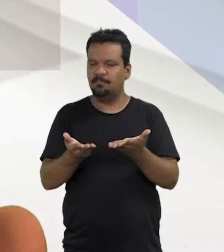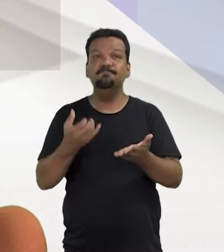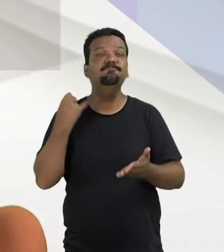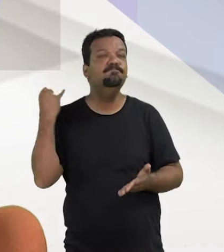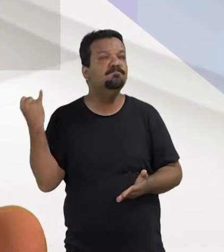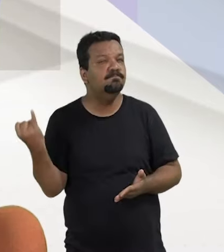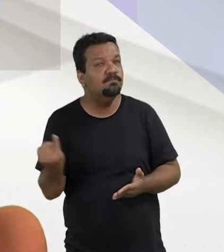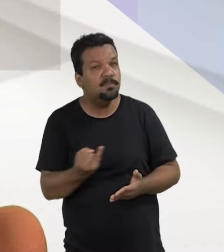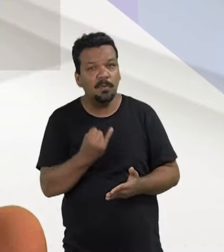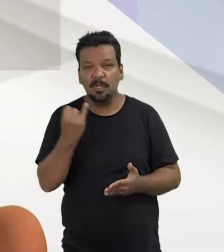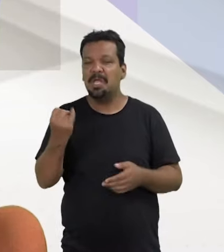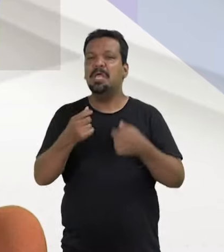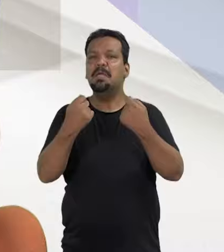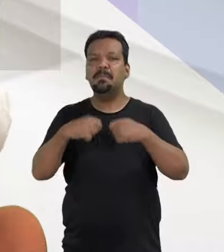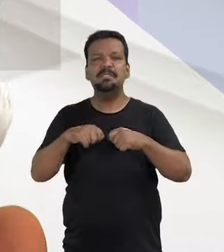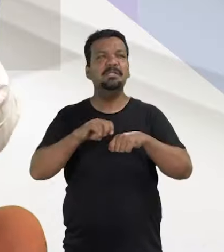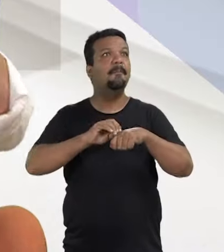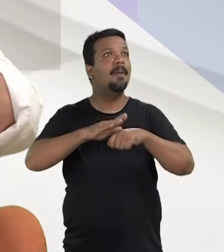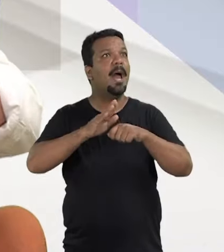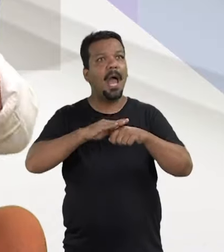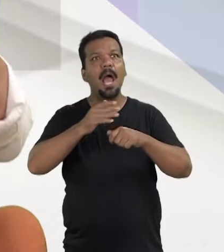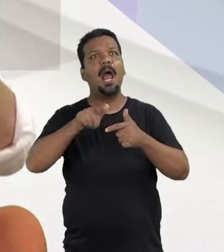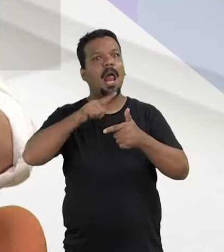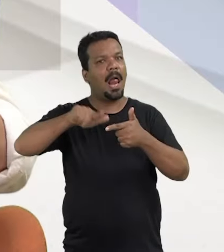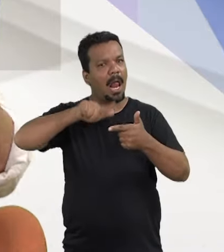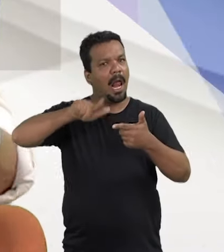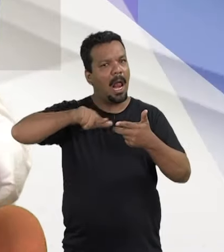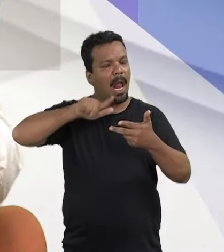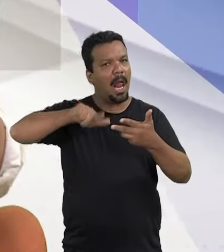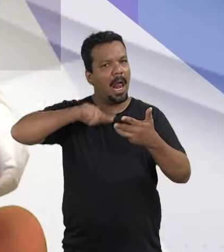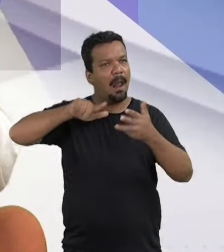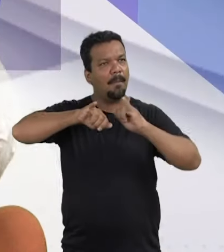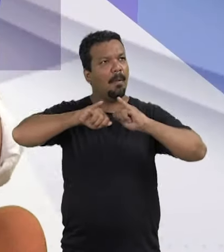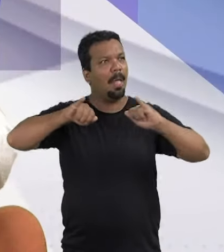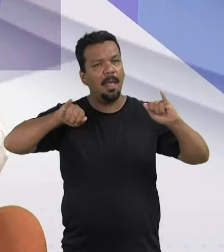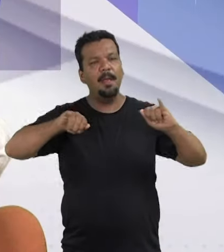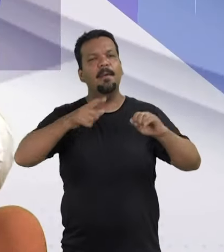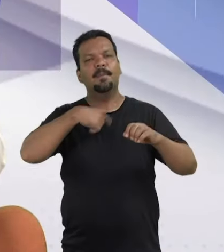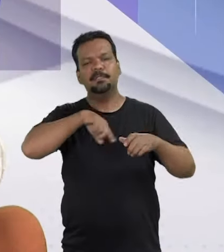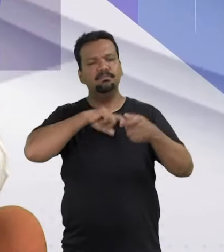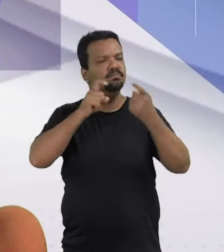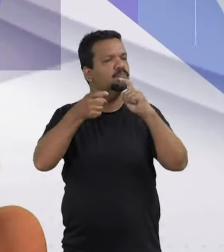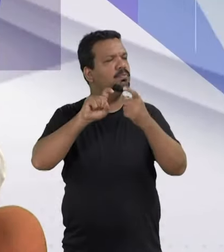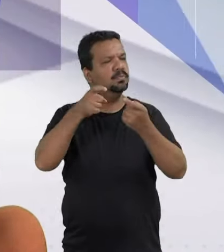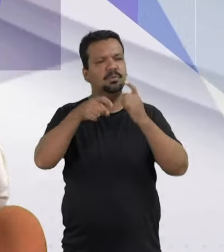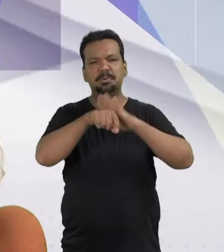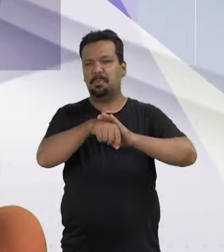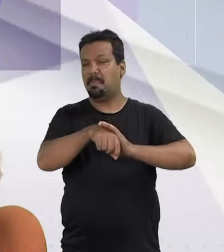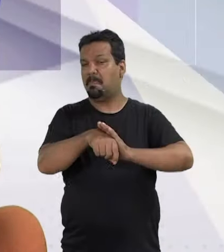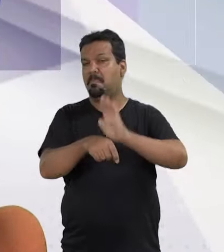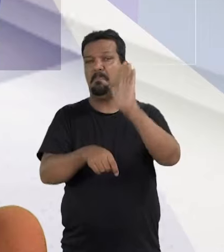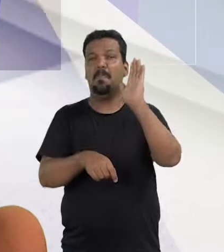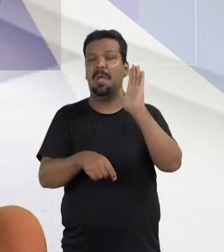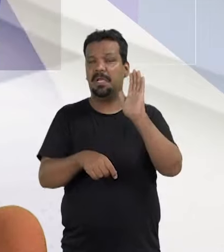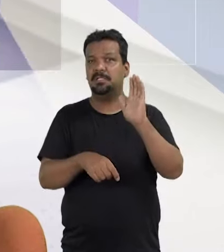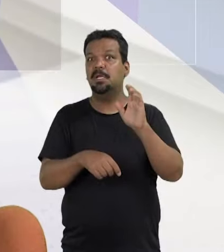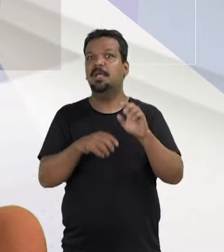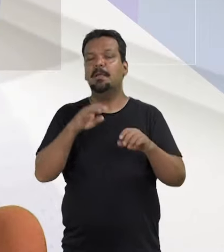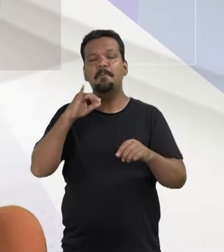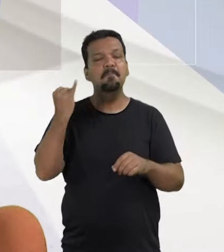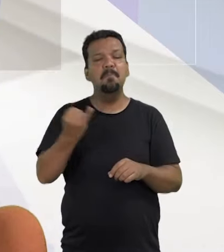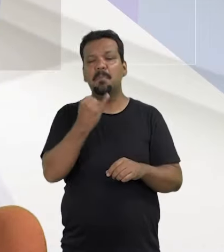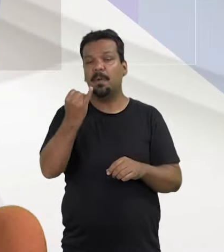aqui é muito importante para isso. E vocês devem replicar até as eleições para a gente discutir muitas questões que